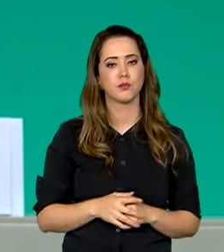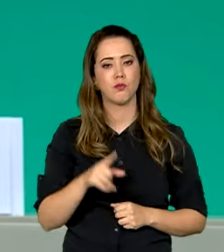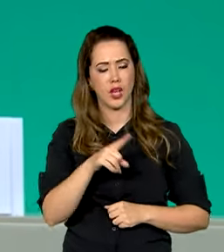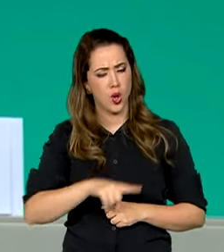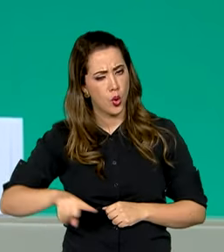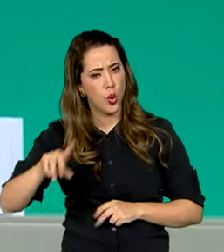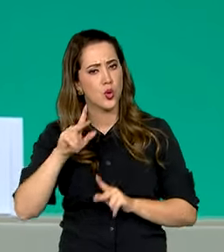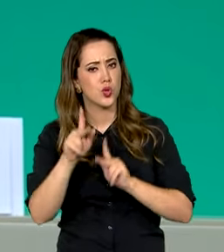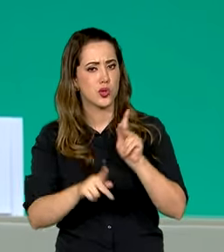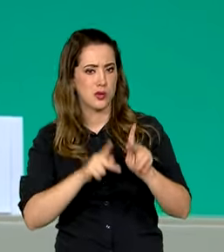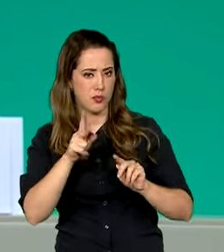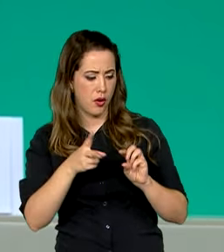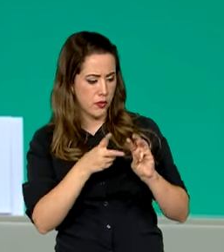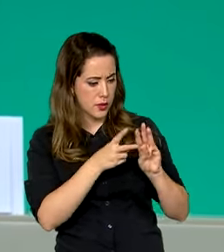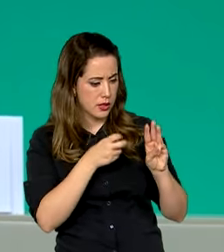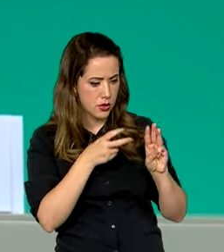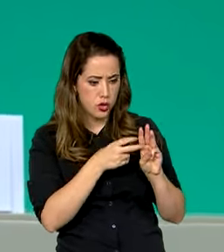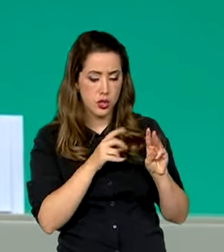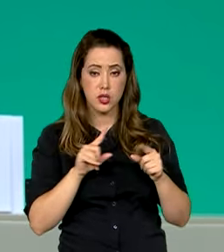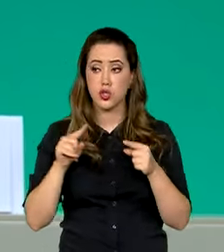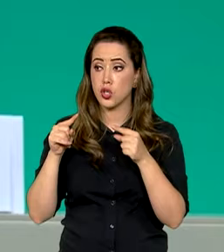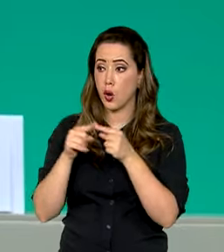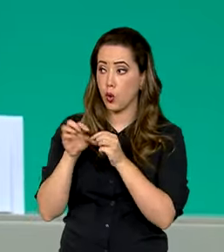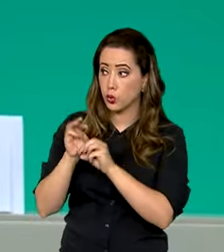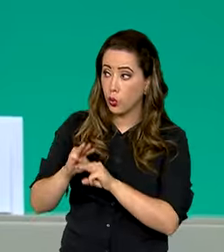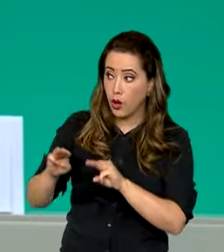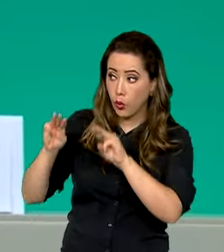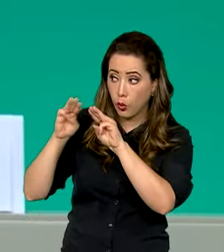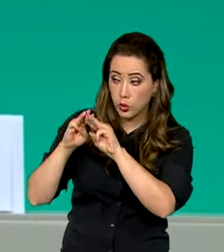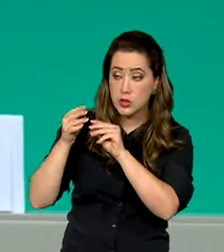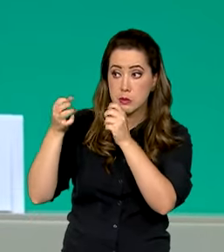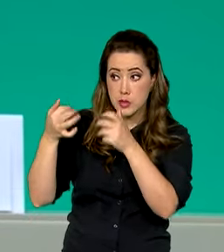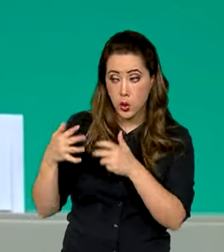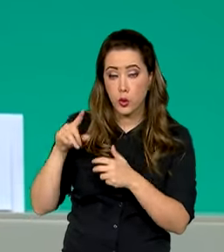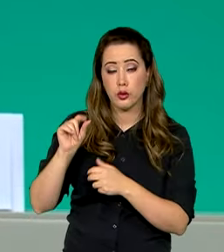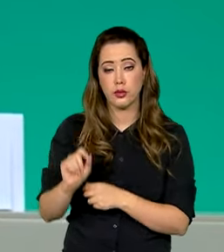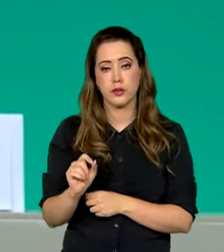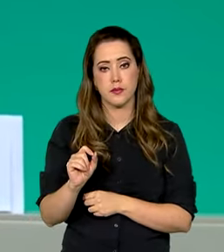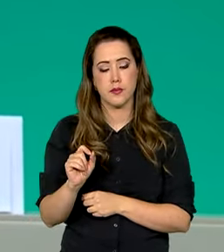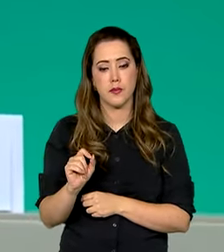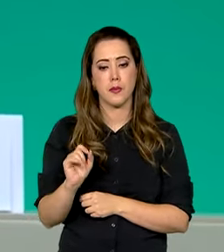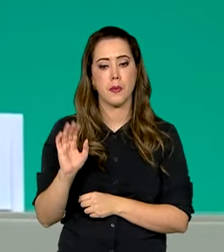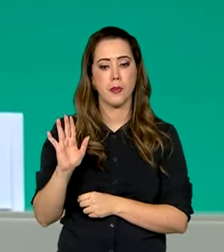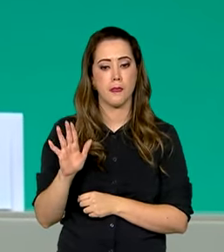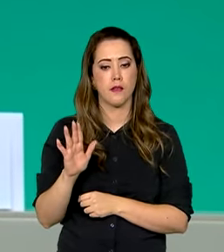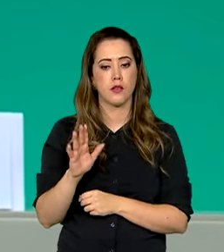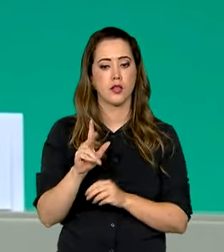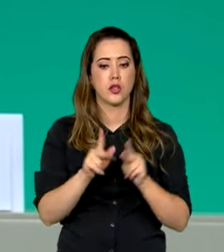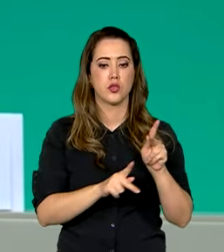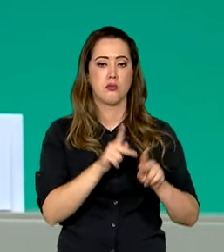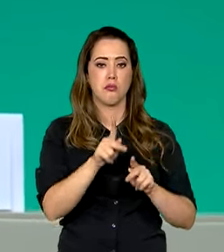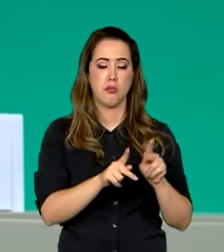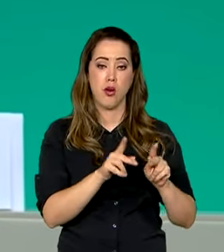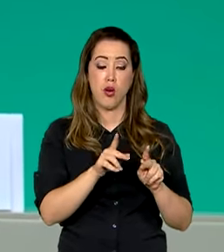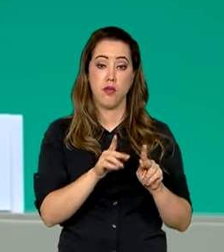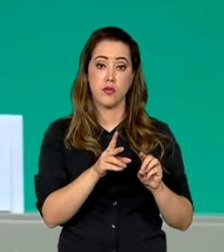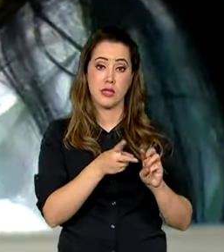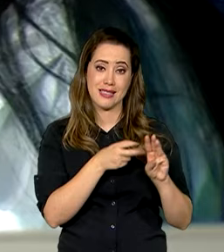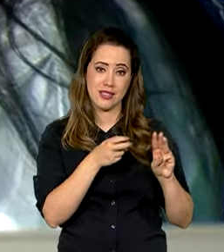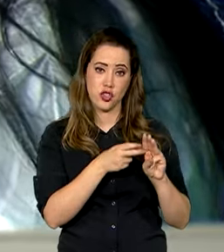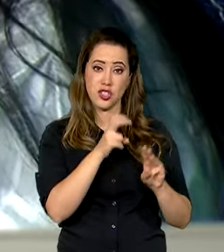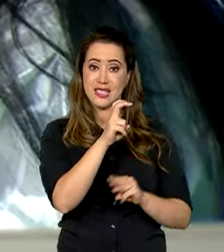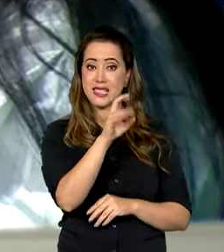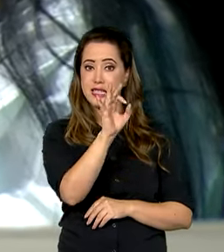indígenas, segundo os dados das Nações Unidas, somam apenas 5% da população